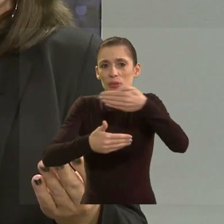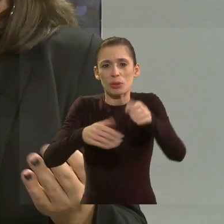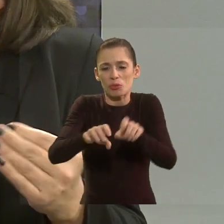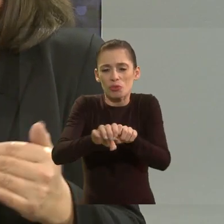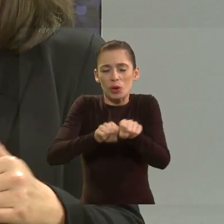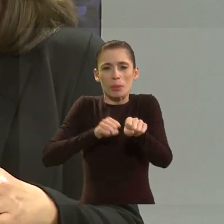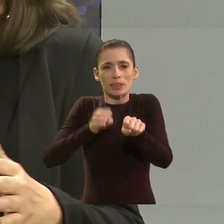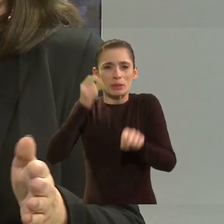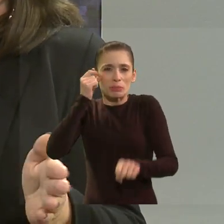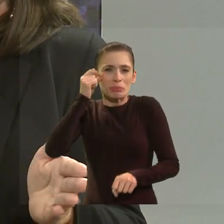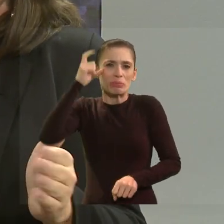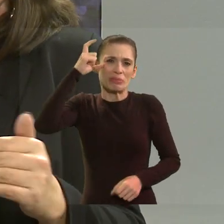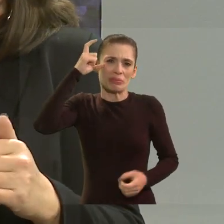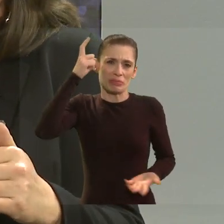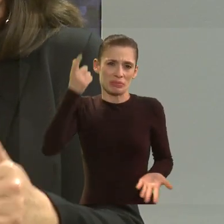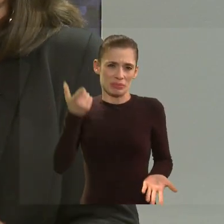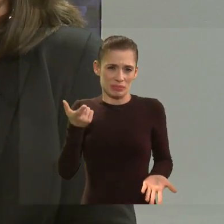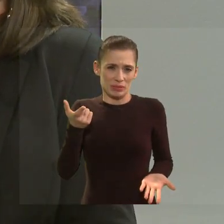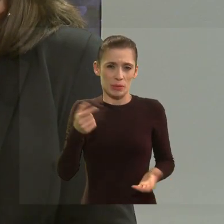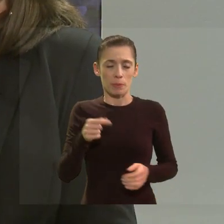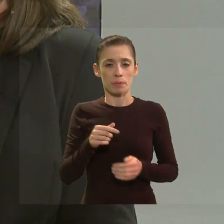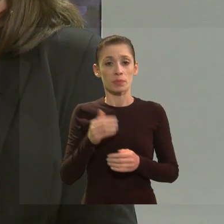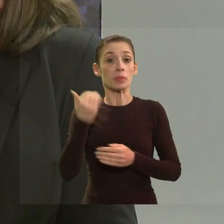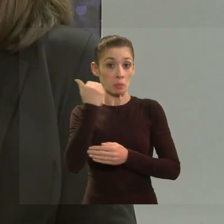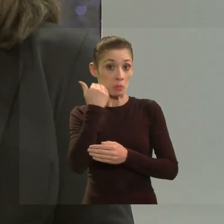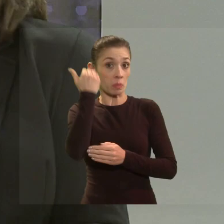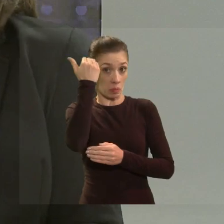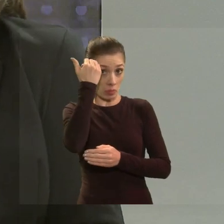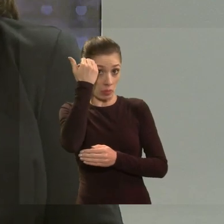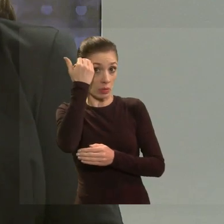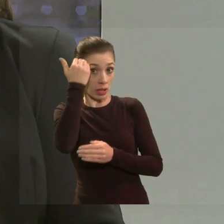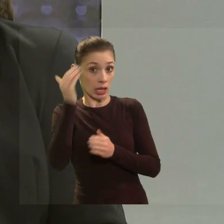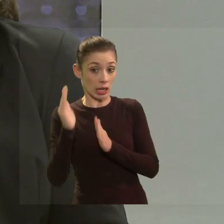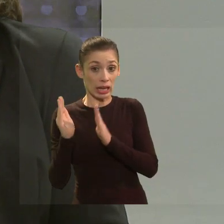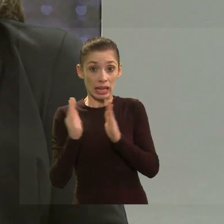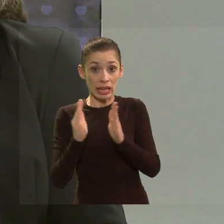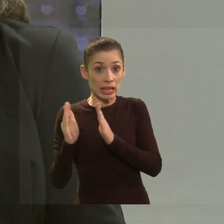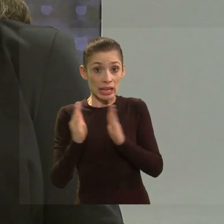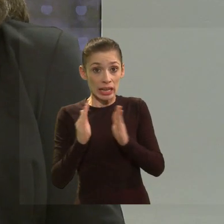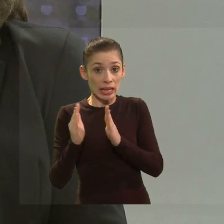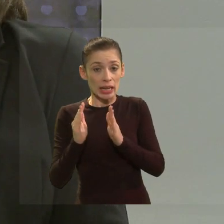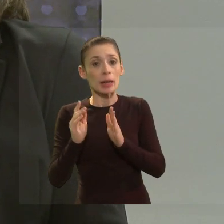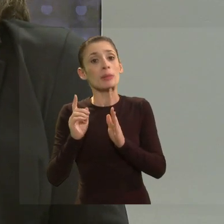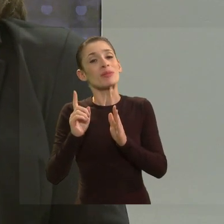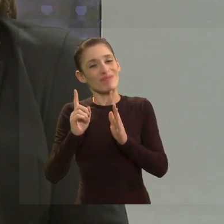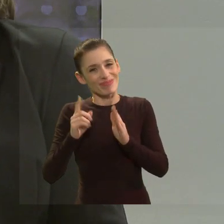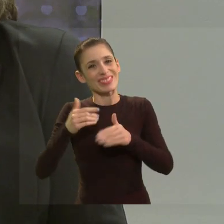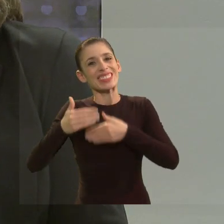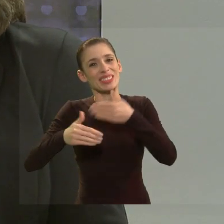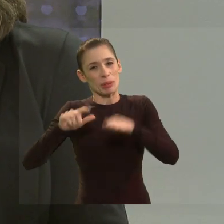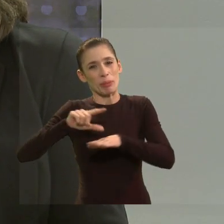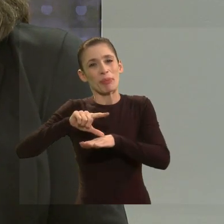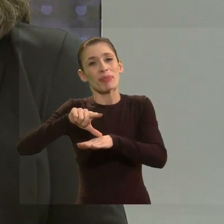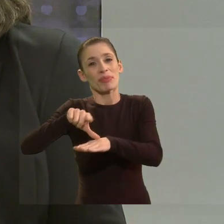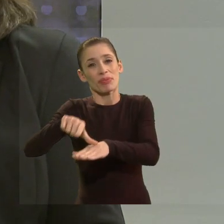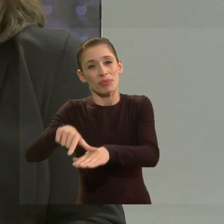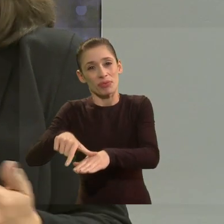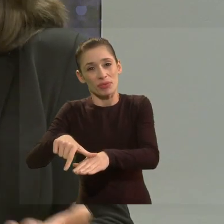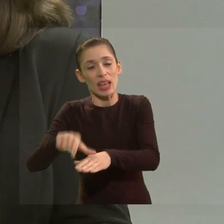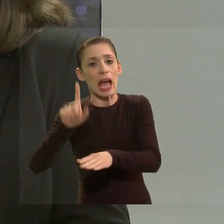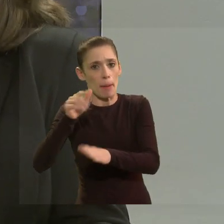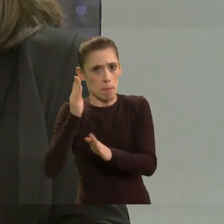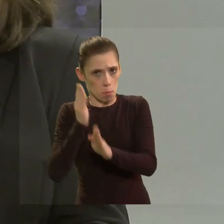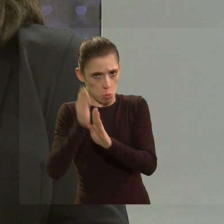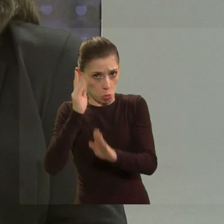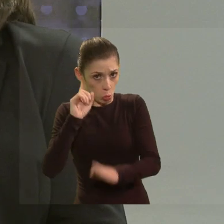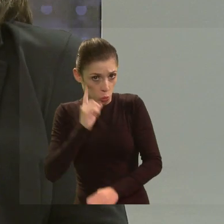realmente nessa etapa ela vai demonstrar é um desenvolvimento aquém do desejado mas é por